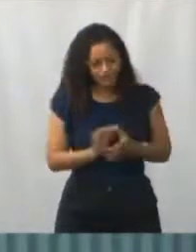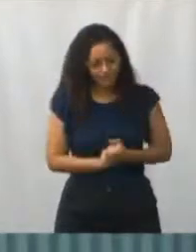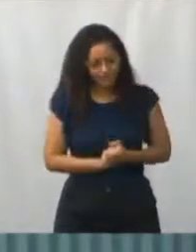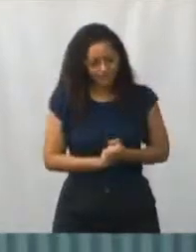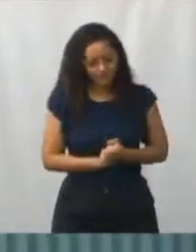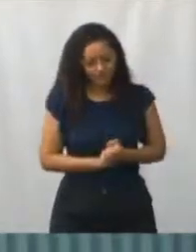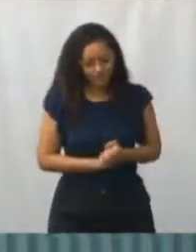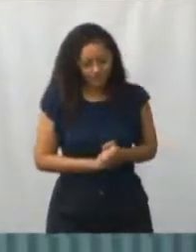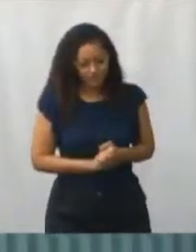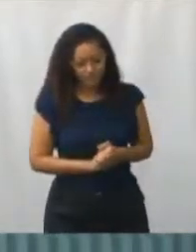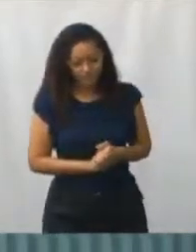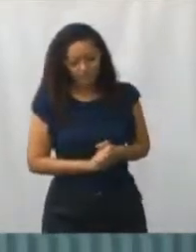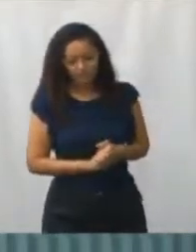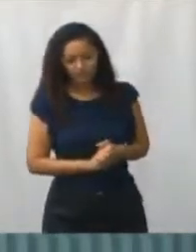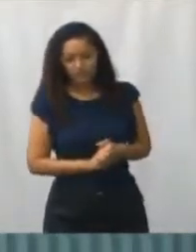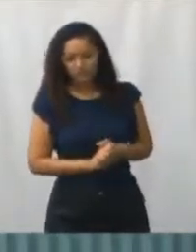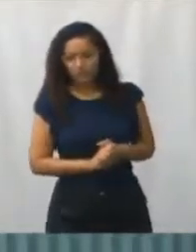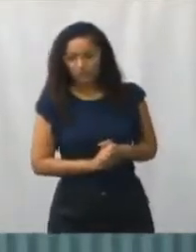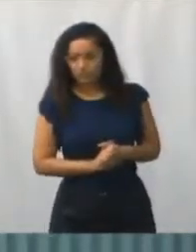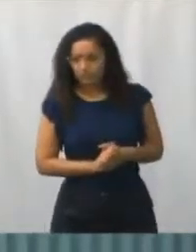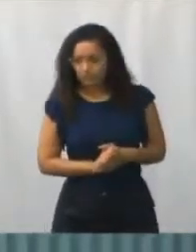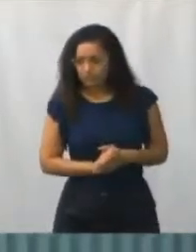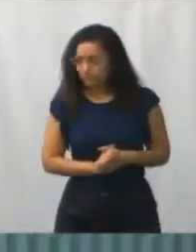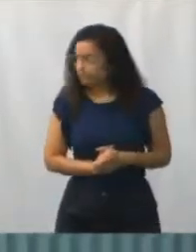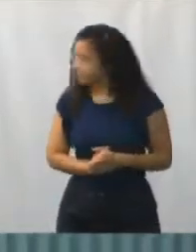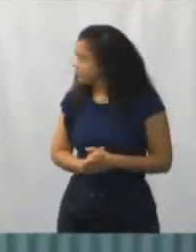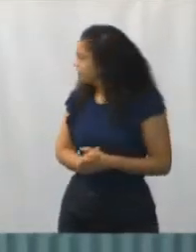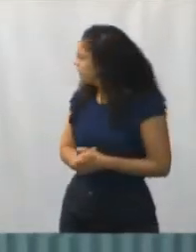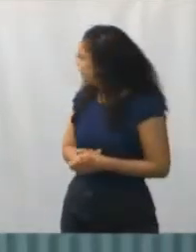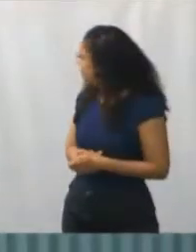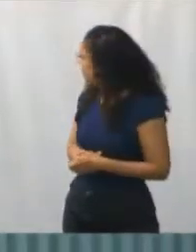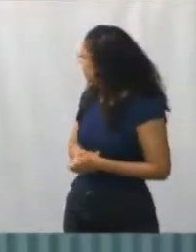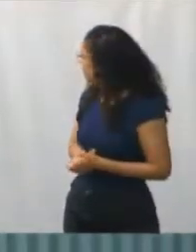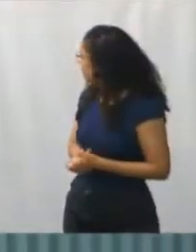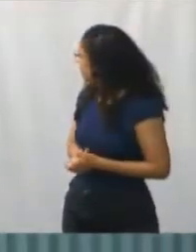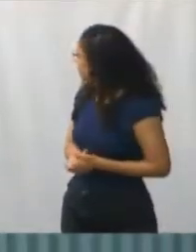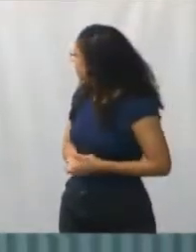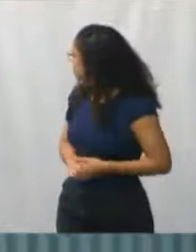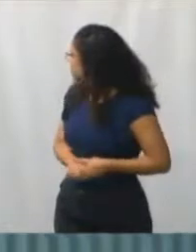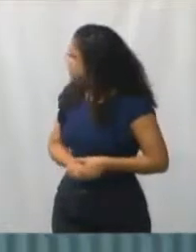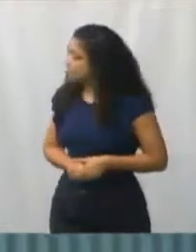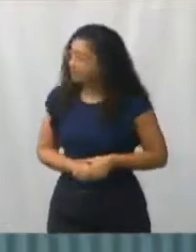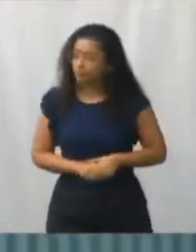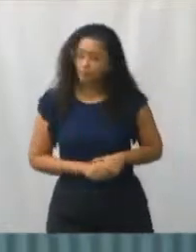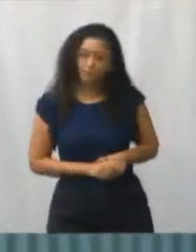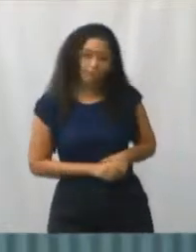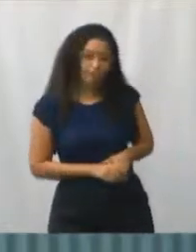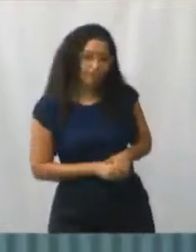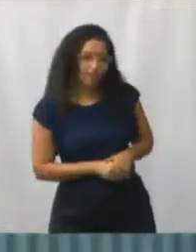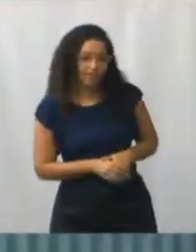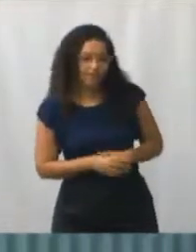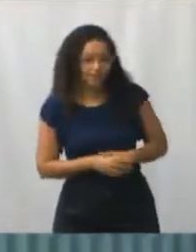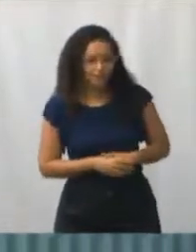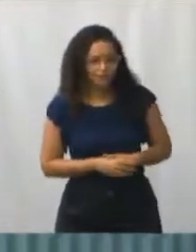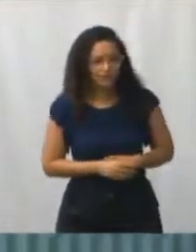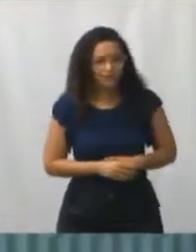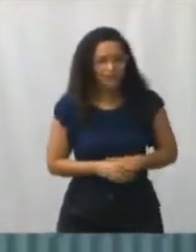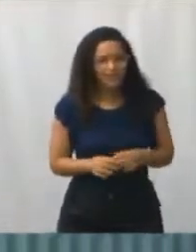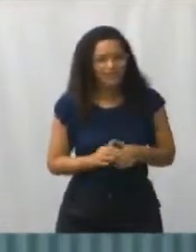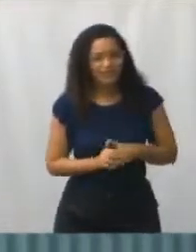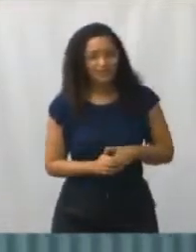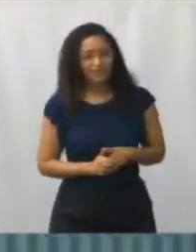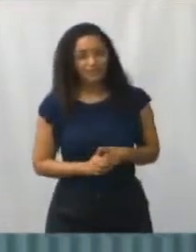que gosta de esquiar, gosta do esporte, veio da periferia, catou latinha,